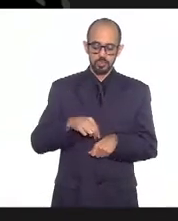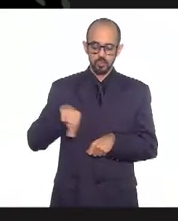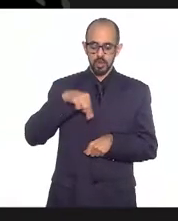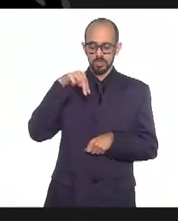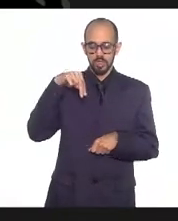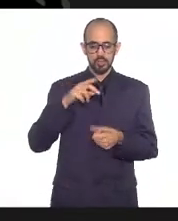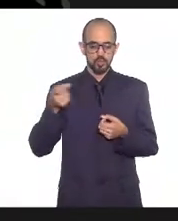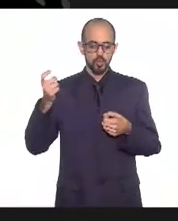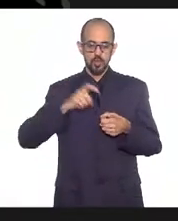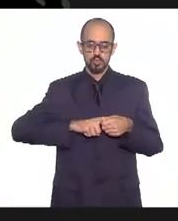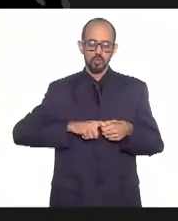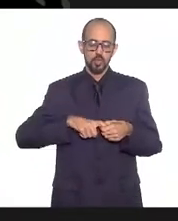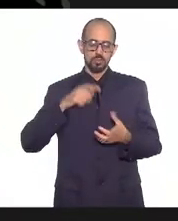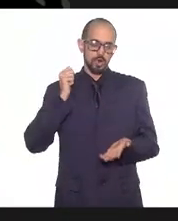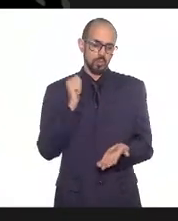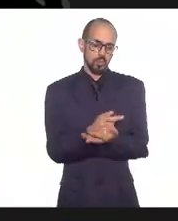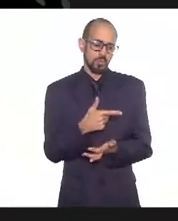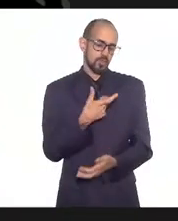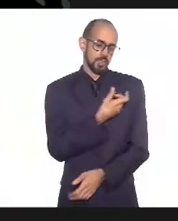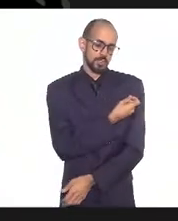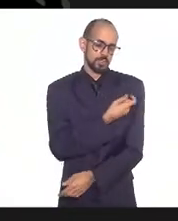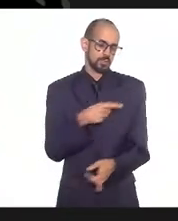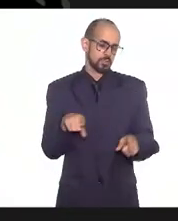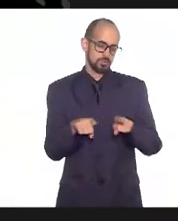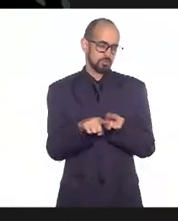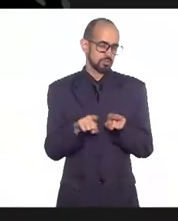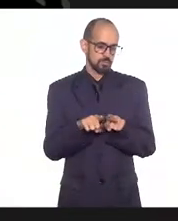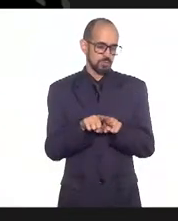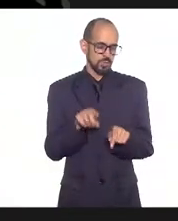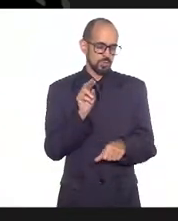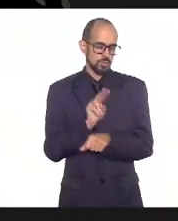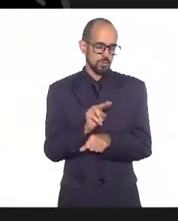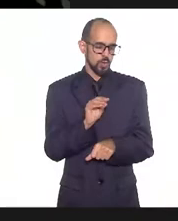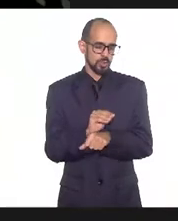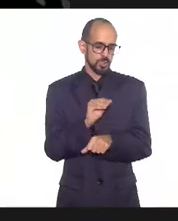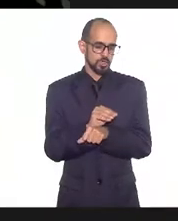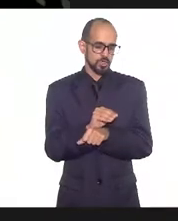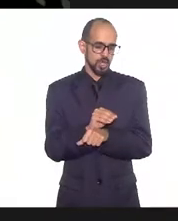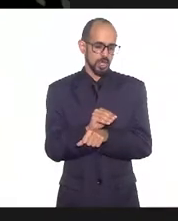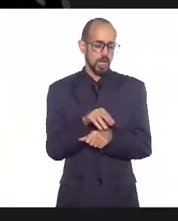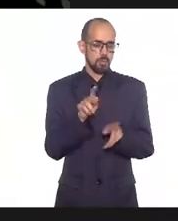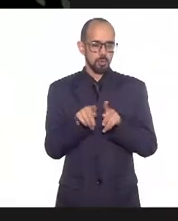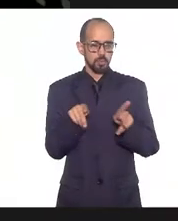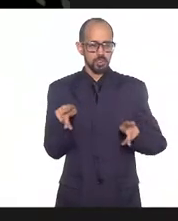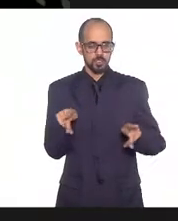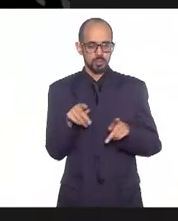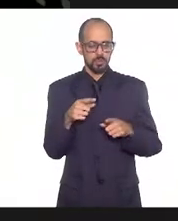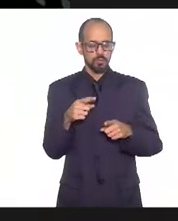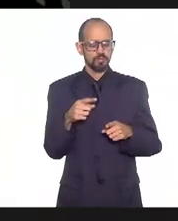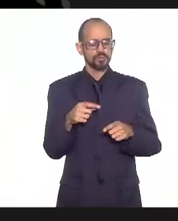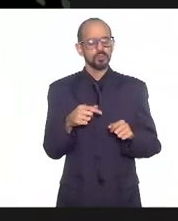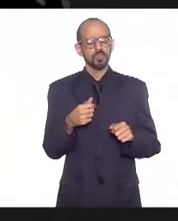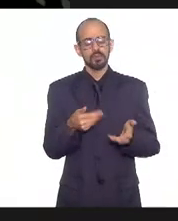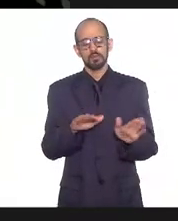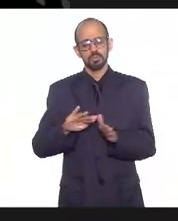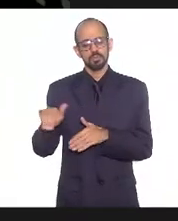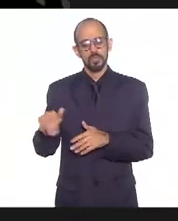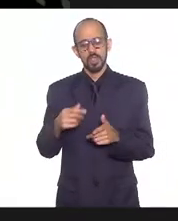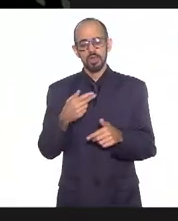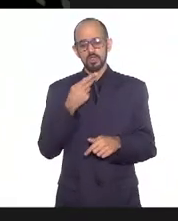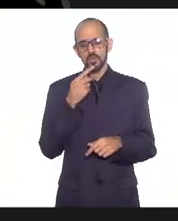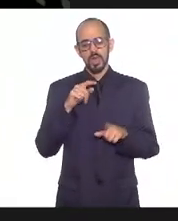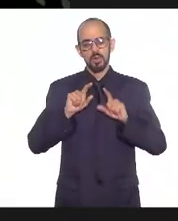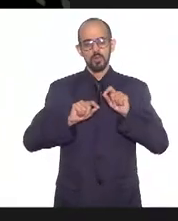consórcio para adquirir vacinas e assim proteger a sua população. Por que eu falo isso? Porque o Alexandre